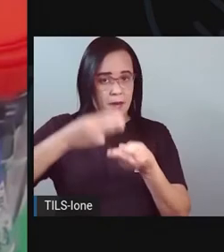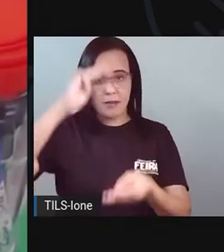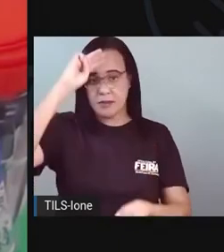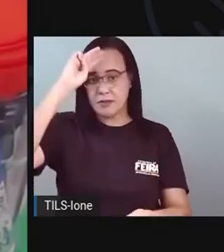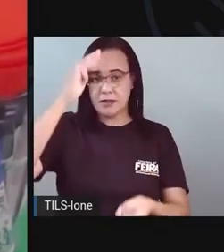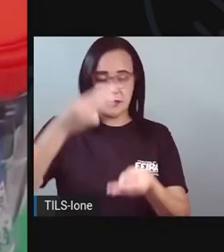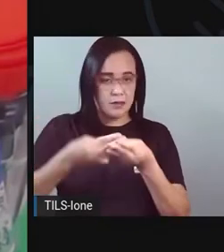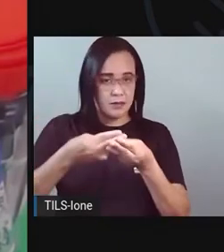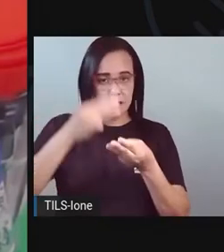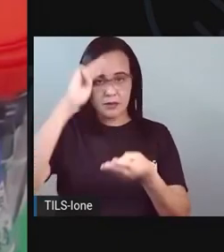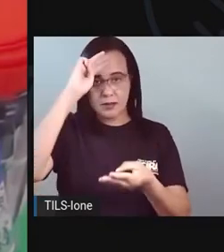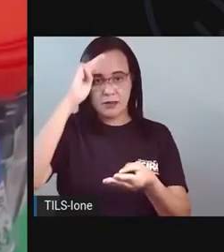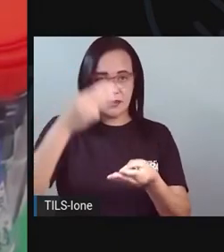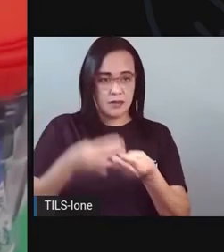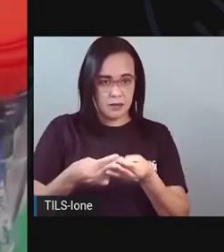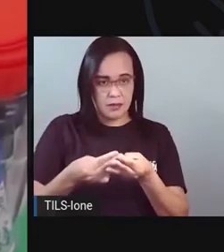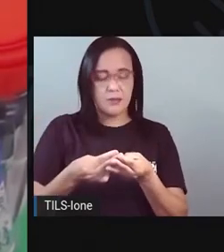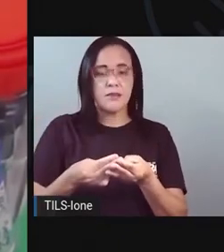Março.